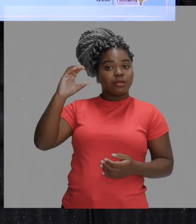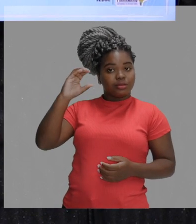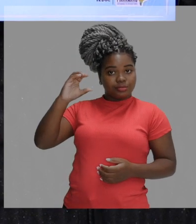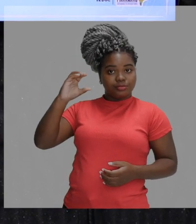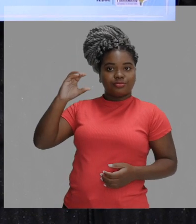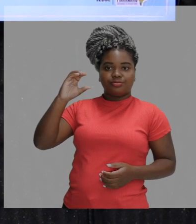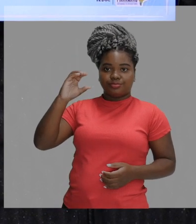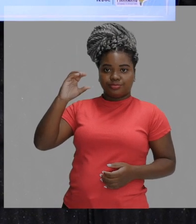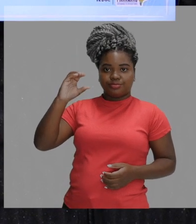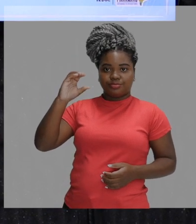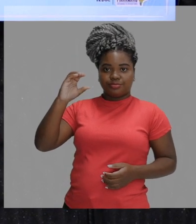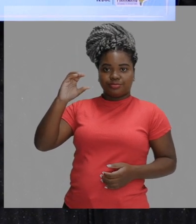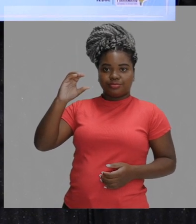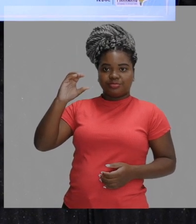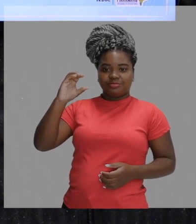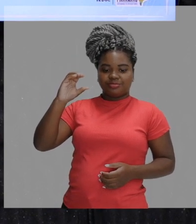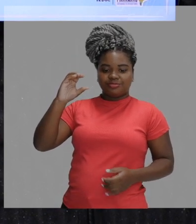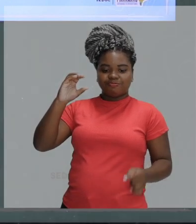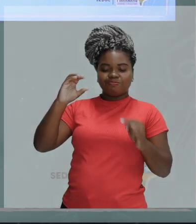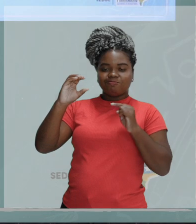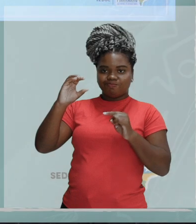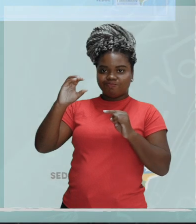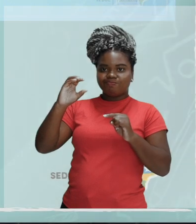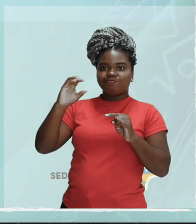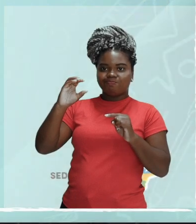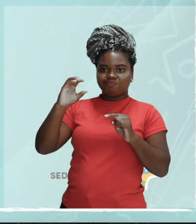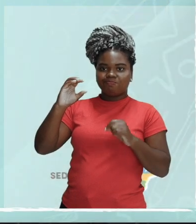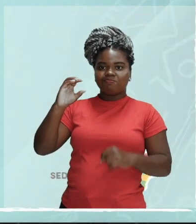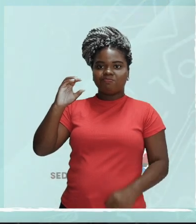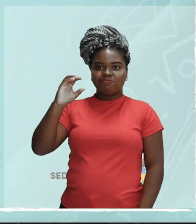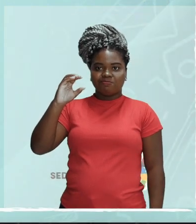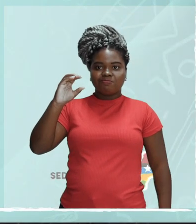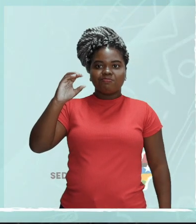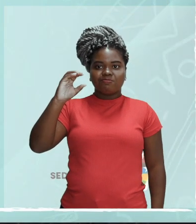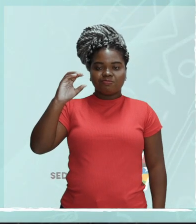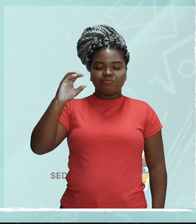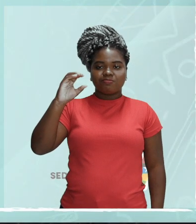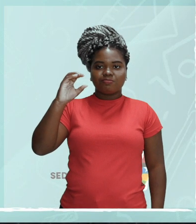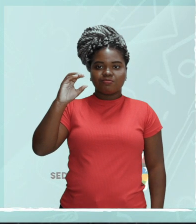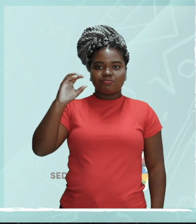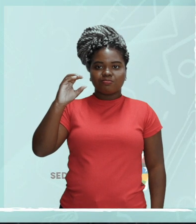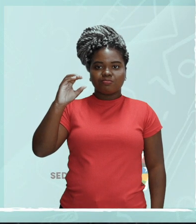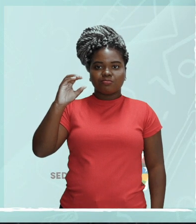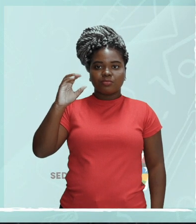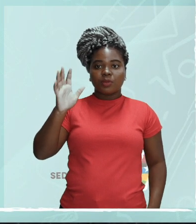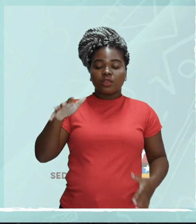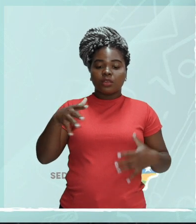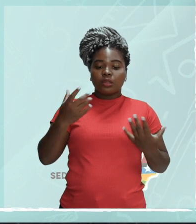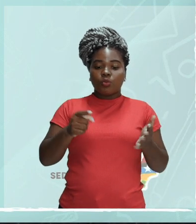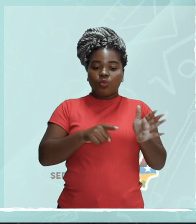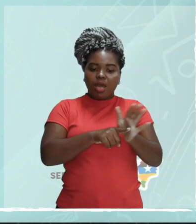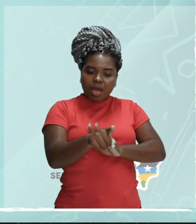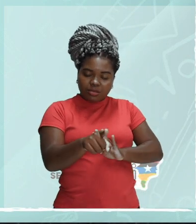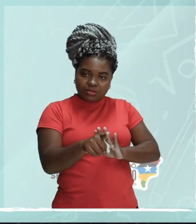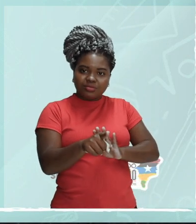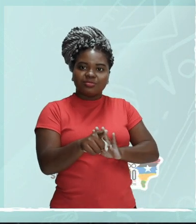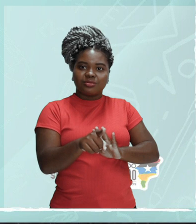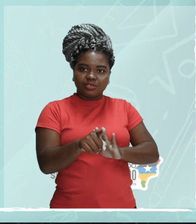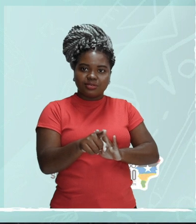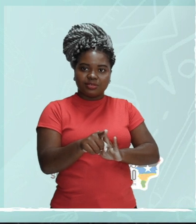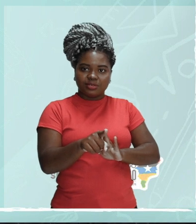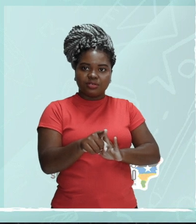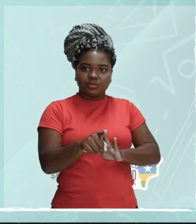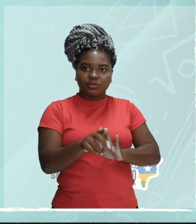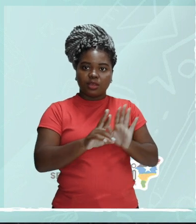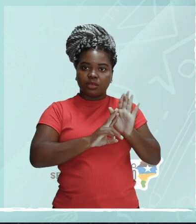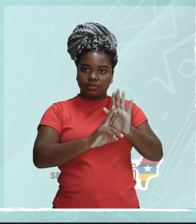a revisibilidade dos raios luminosos. Ok? Então, essas questões tratam dos